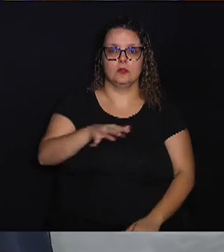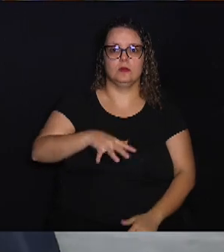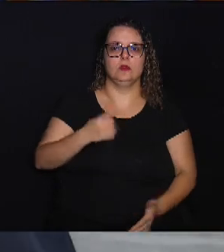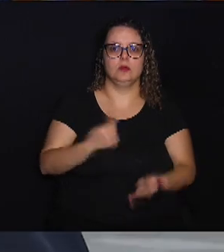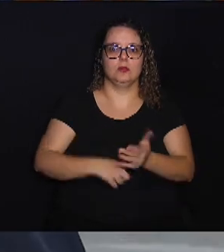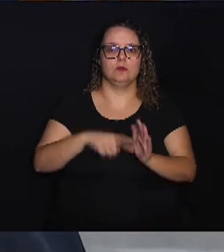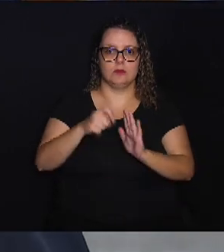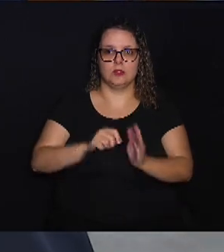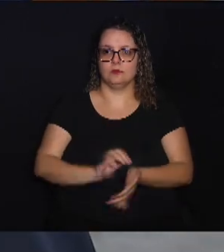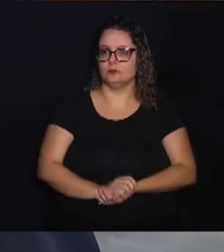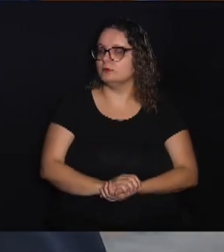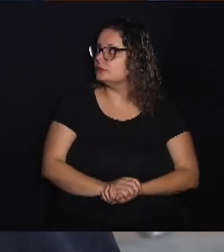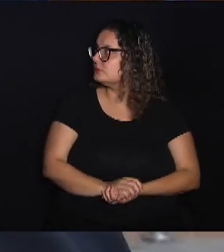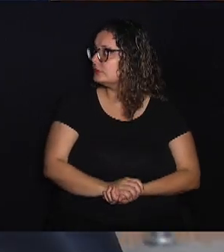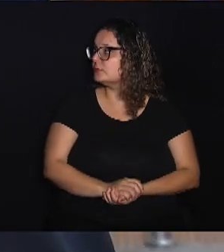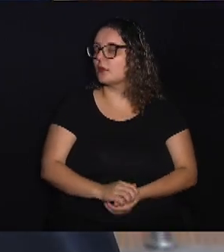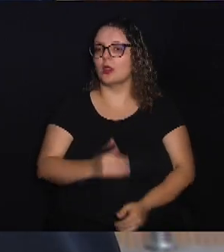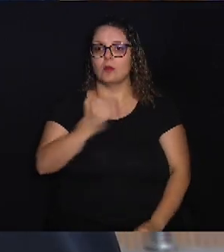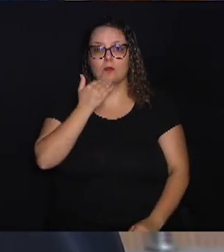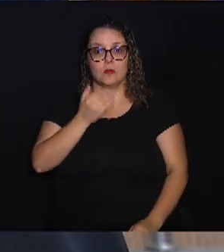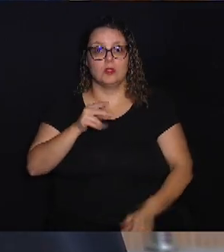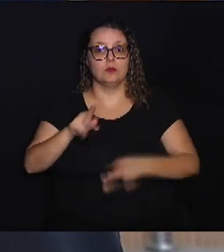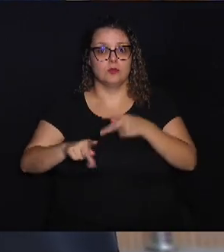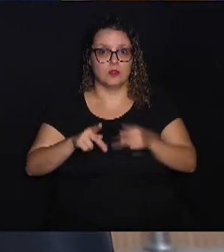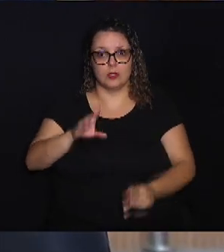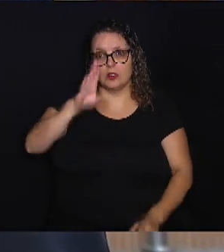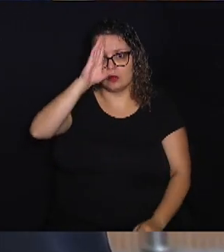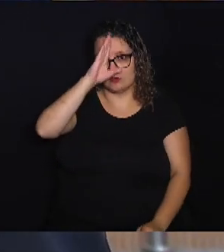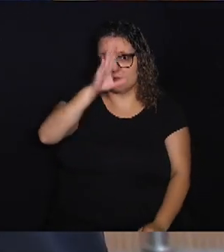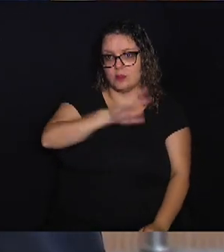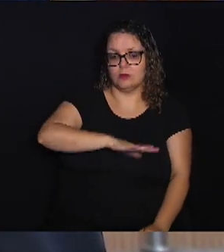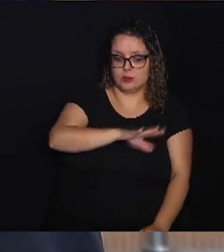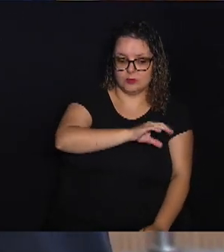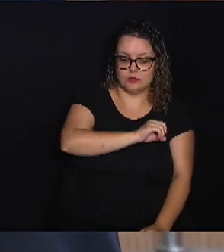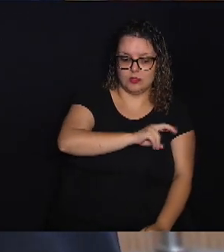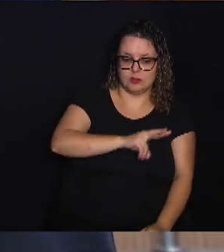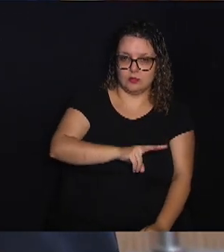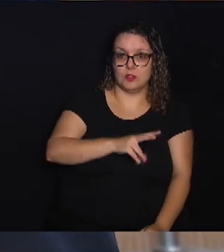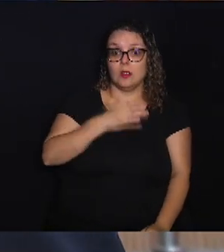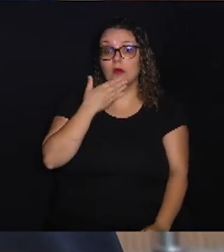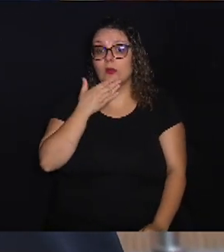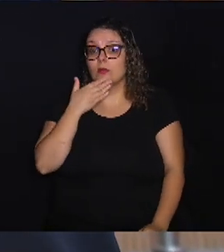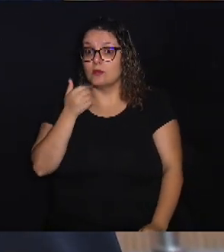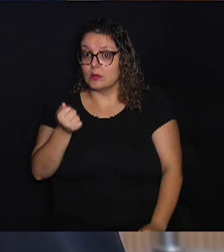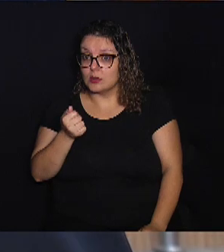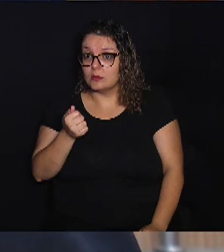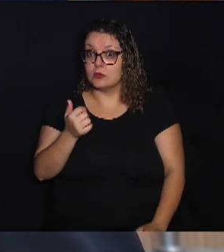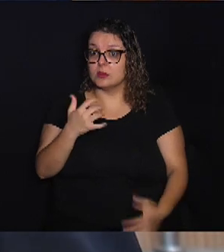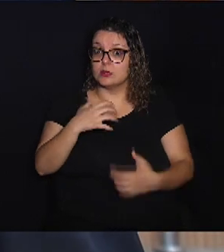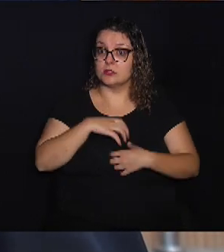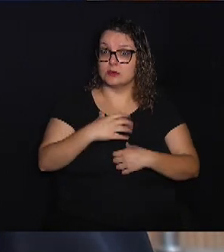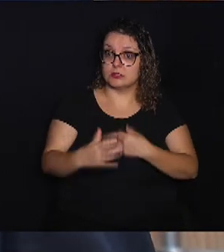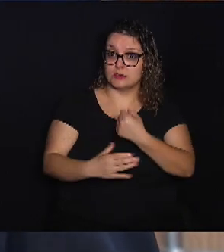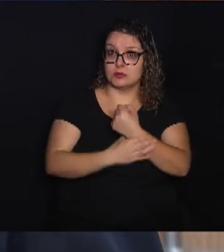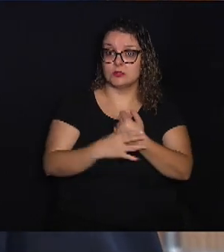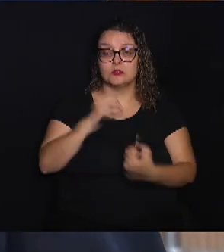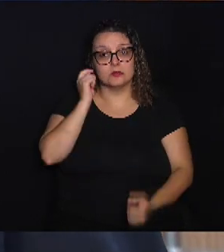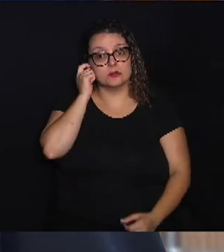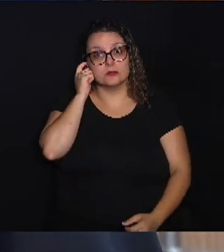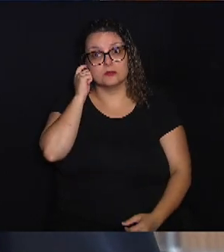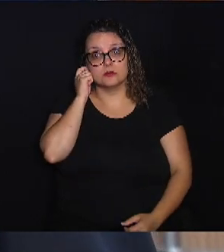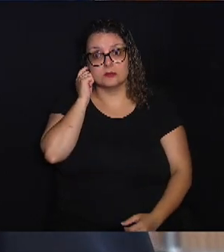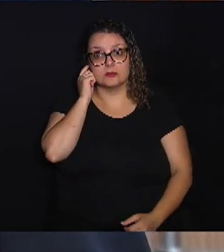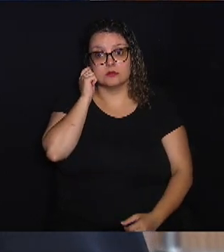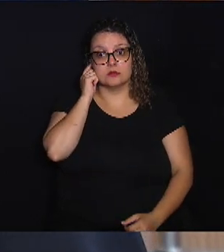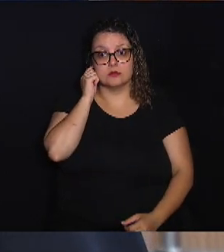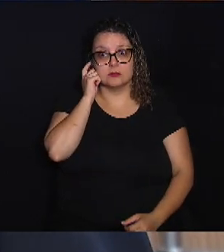lancei um apelo inclusive da população, principalmente ali do Distrito do Ouro Verde, para que melhore a sensação de segurança e também no combate